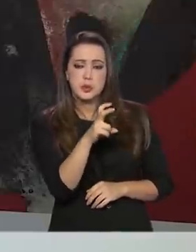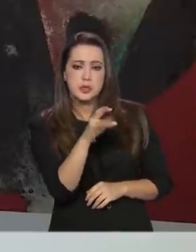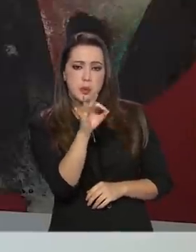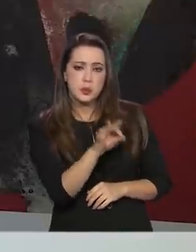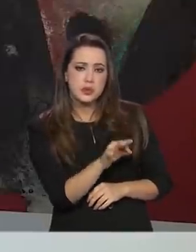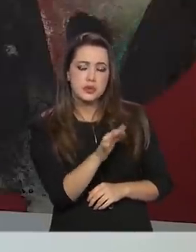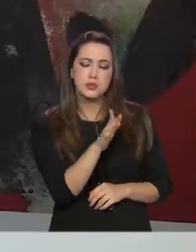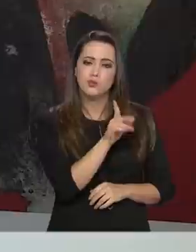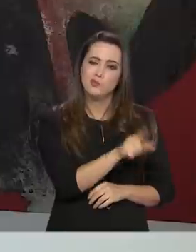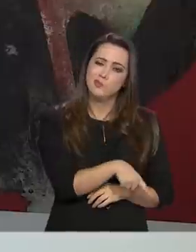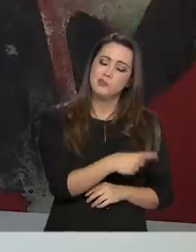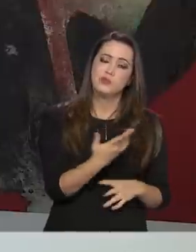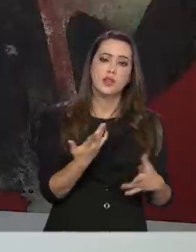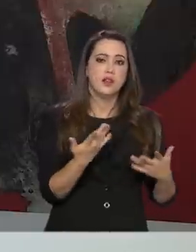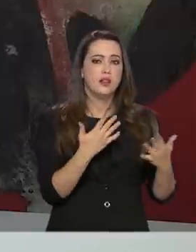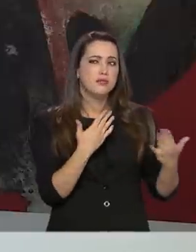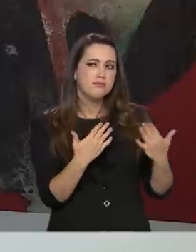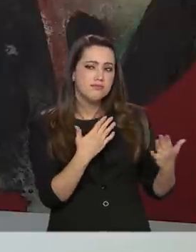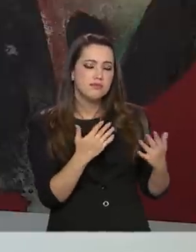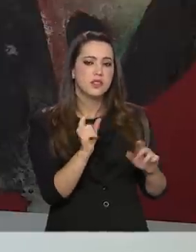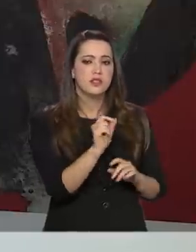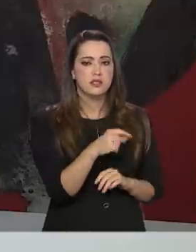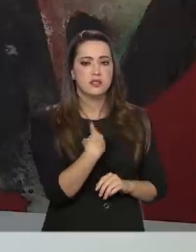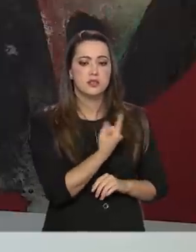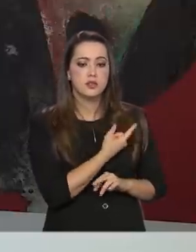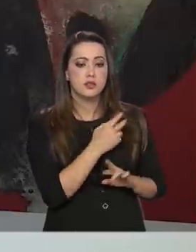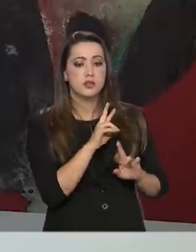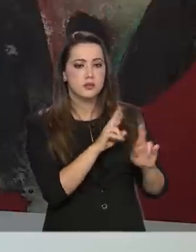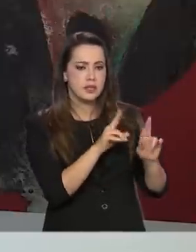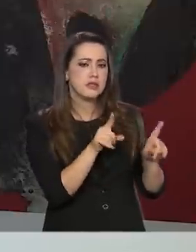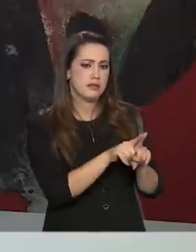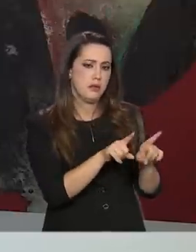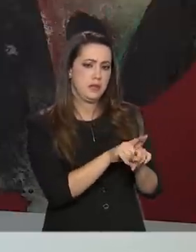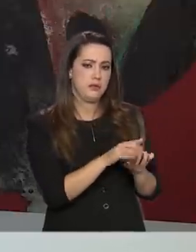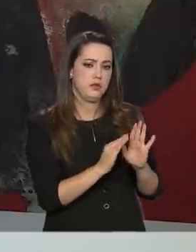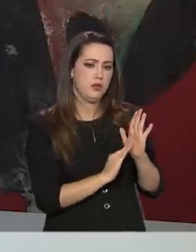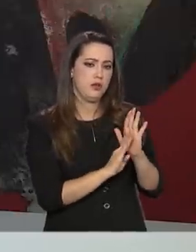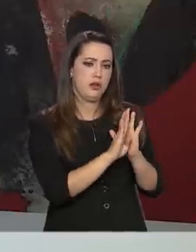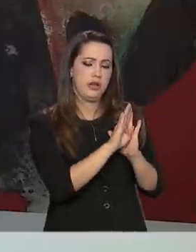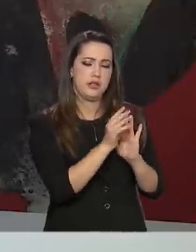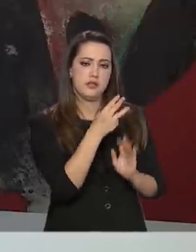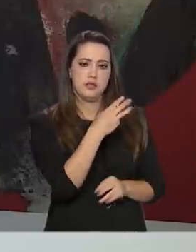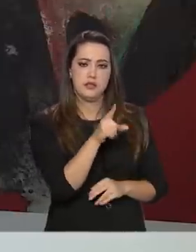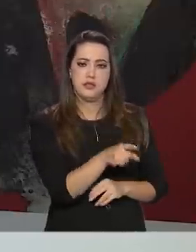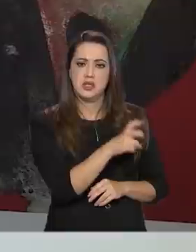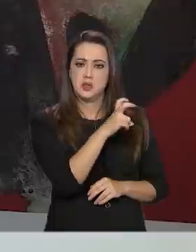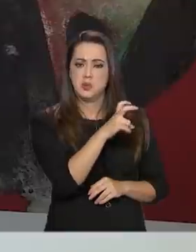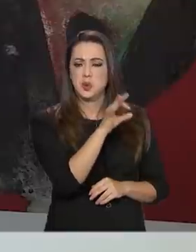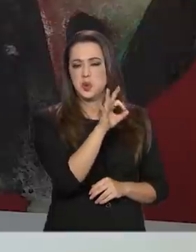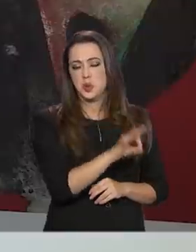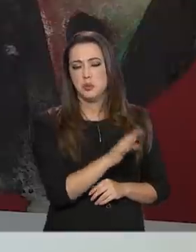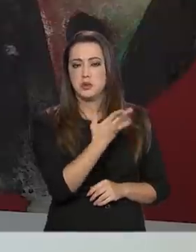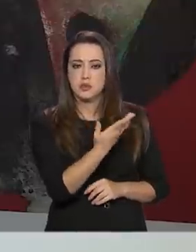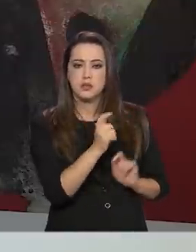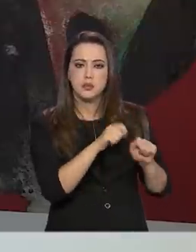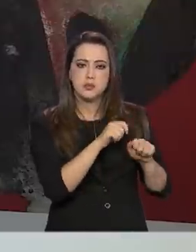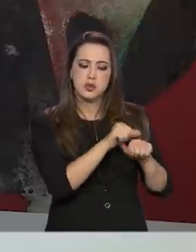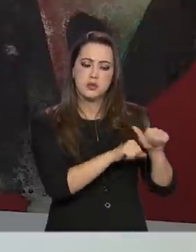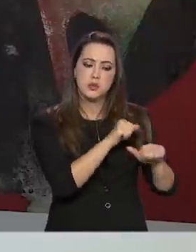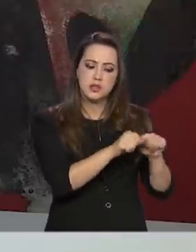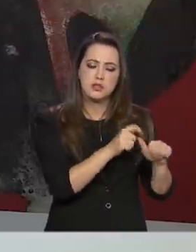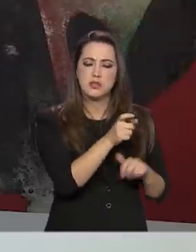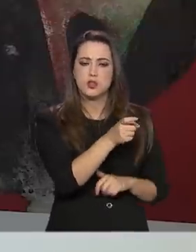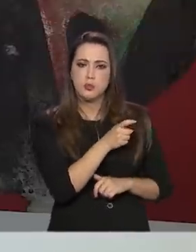intervalo. É um pouco da nossa expectativa também, mas pode ser que com essas reformas que vêm por aí,